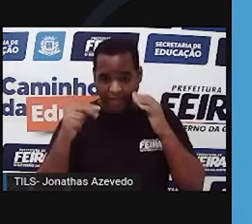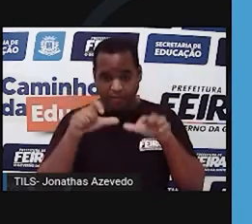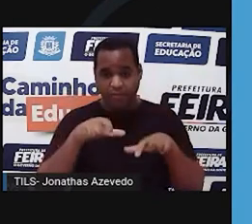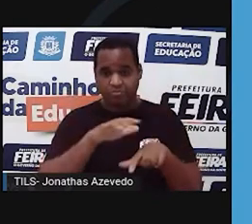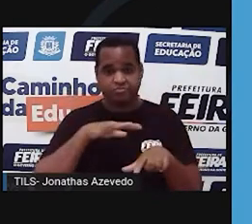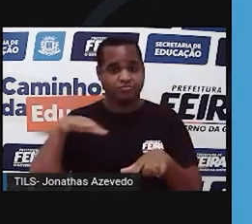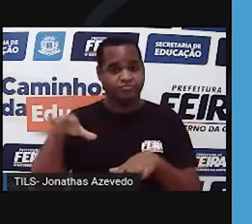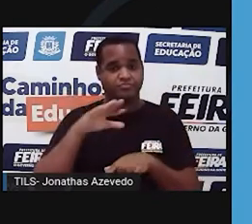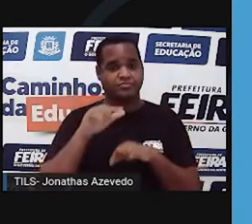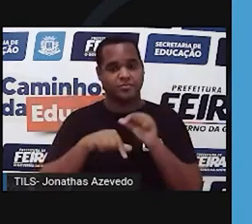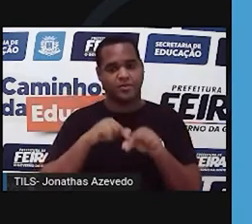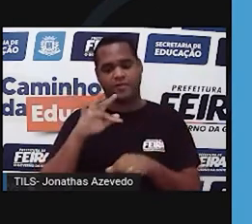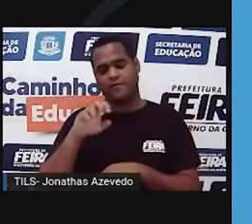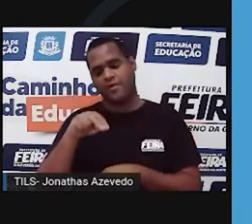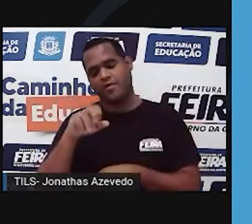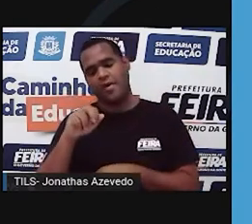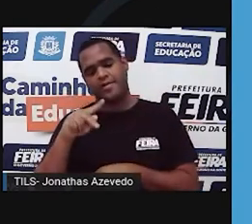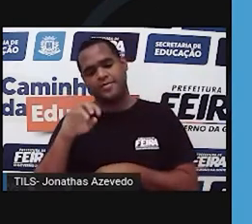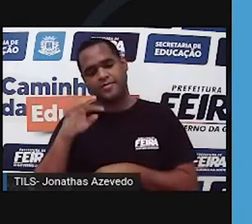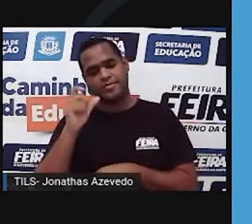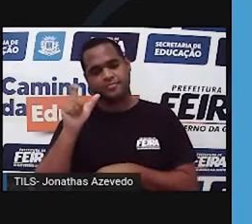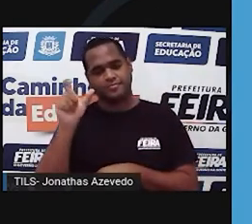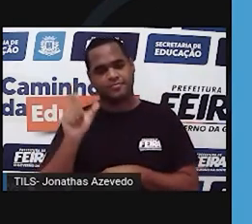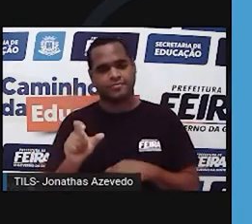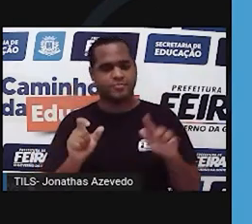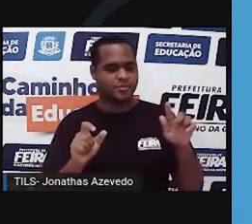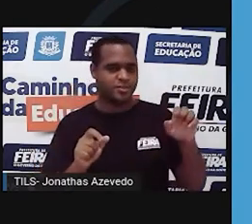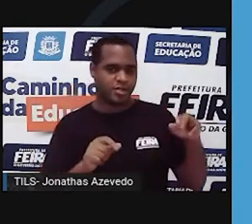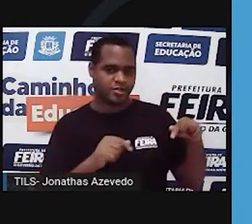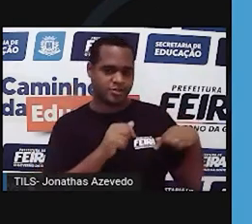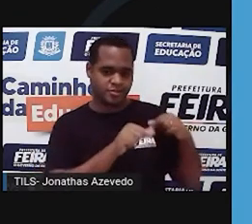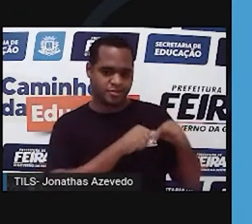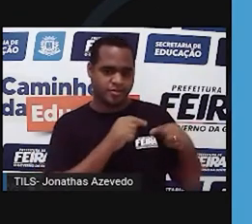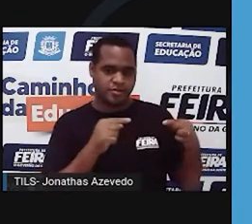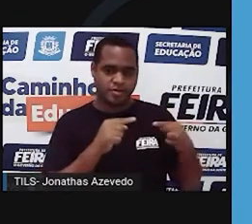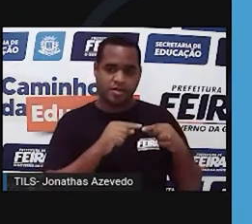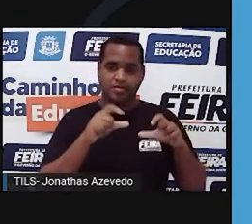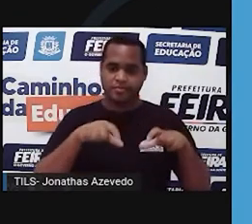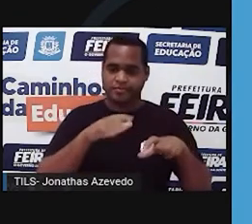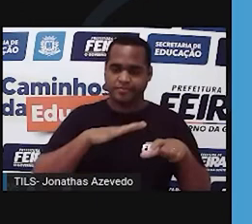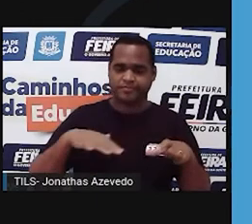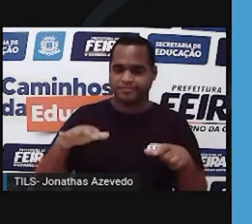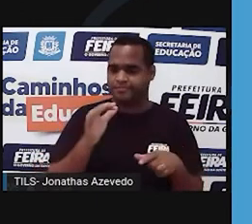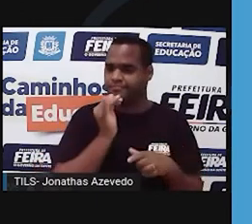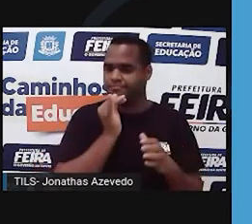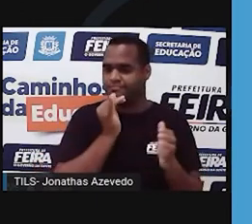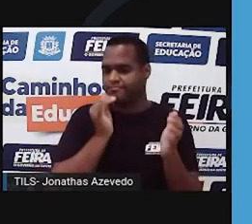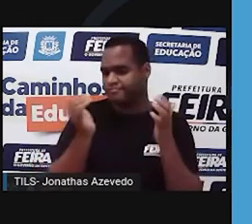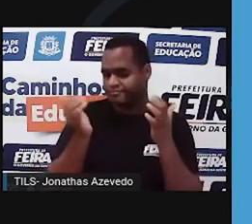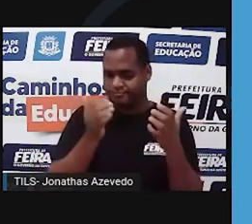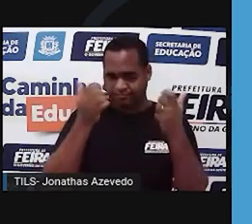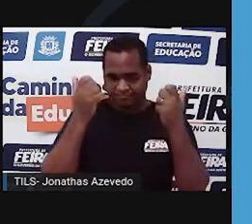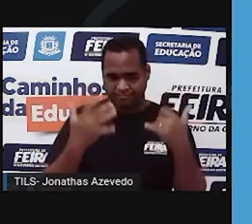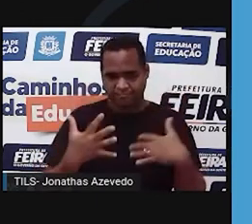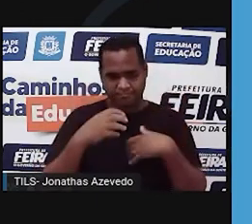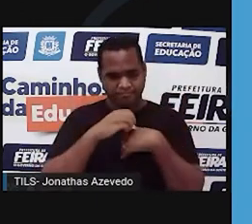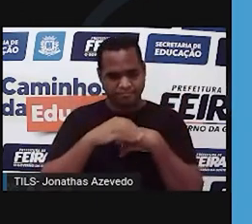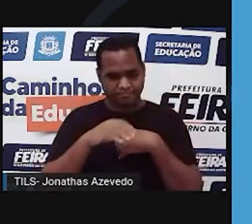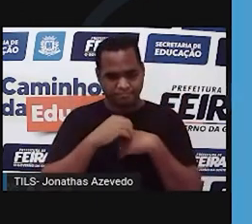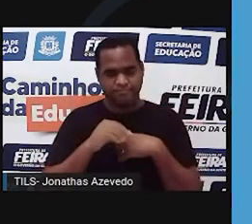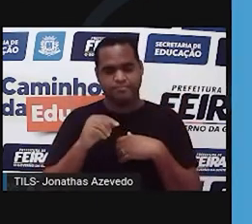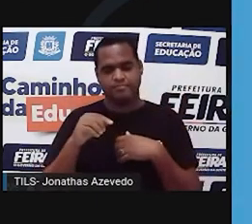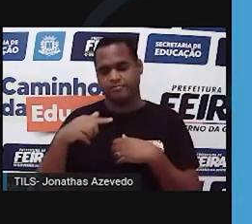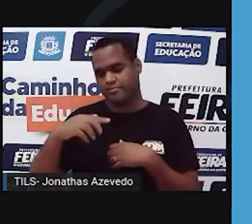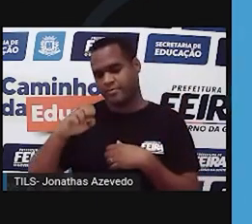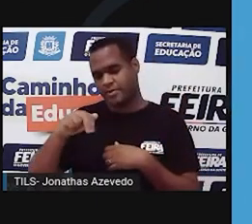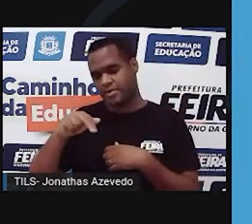Então o fenótipo é o resultado do genótipo mais a influência do ambiente. Um exemplo bem simples de como o fenótipo é o genótipo